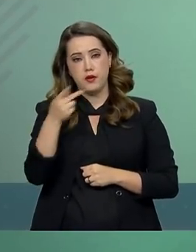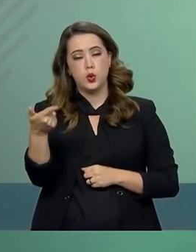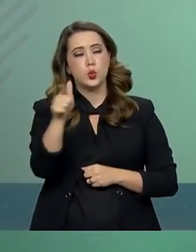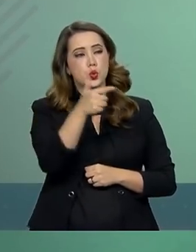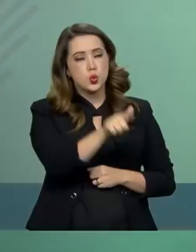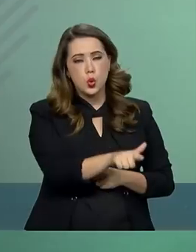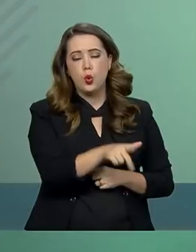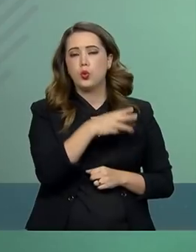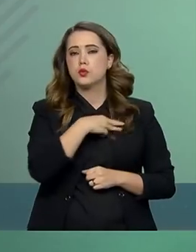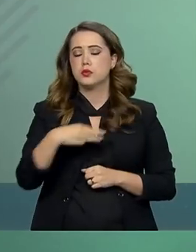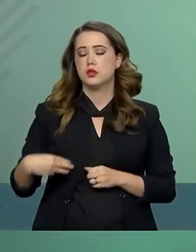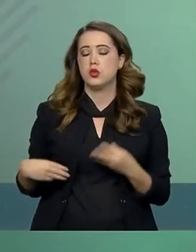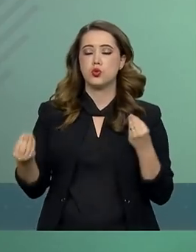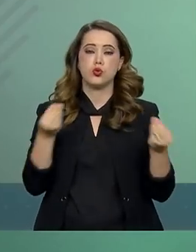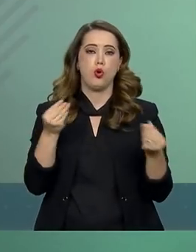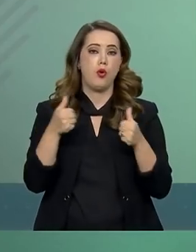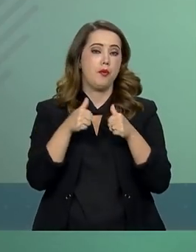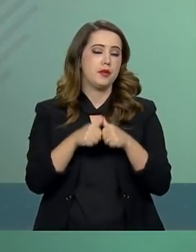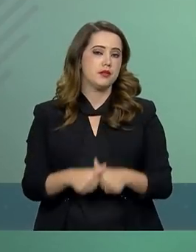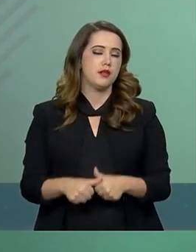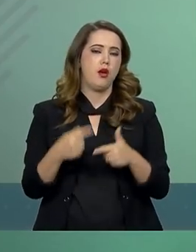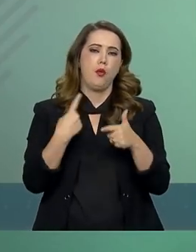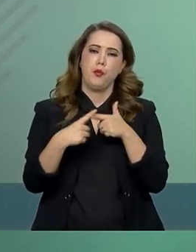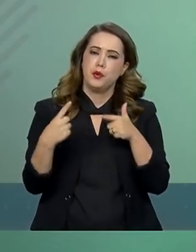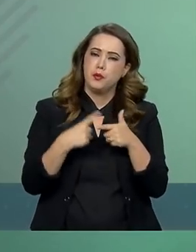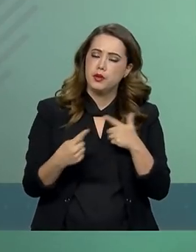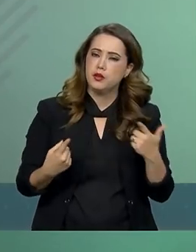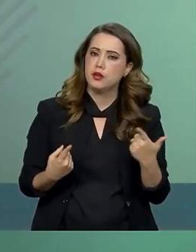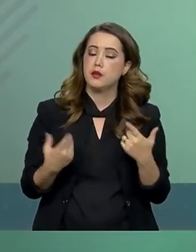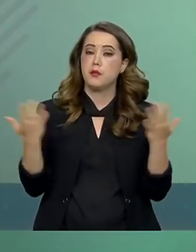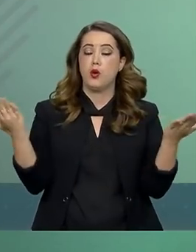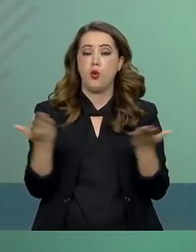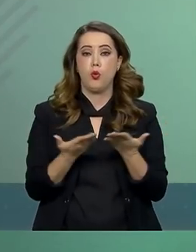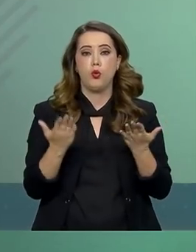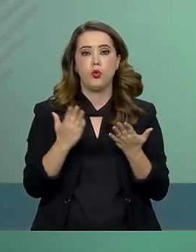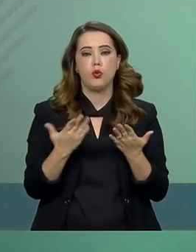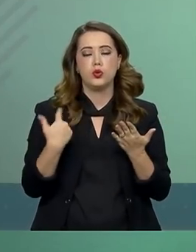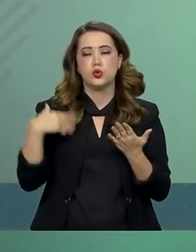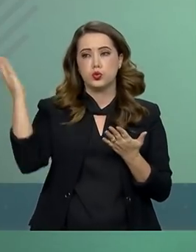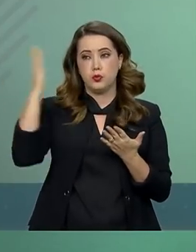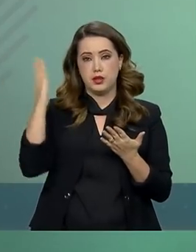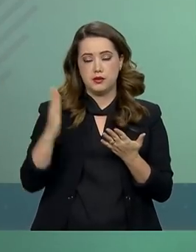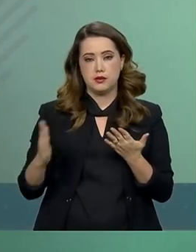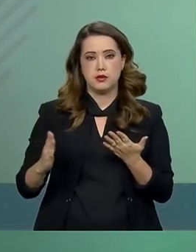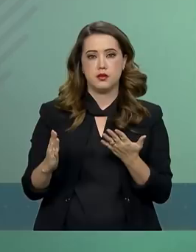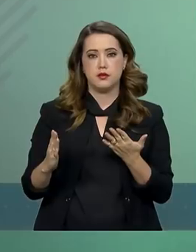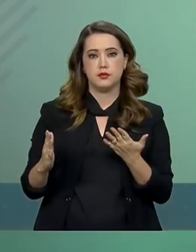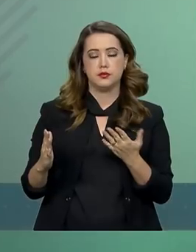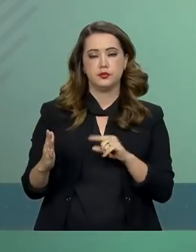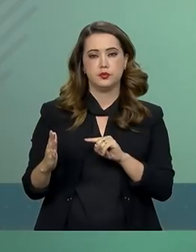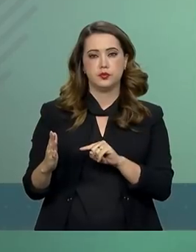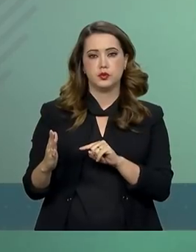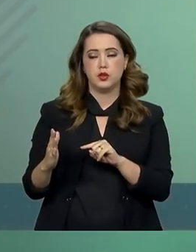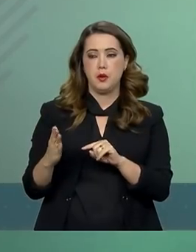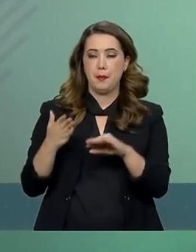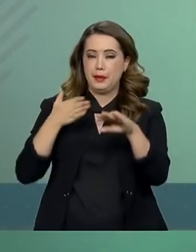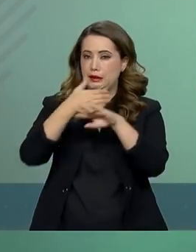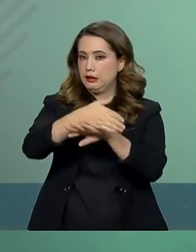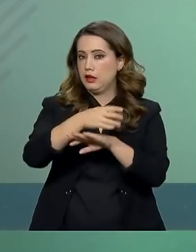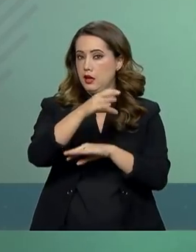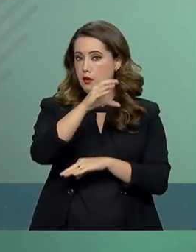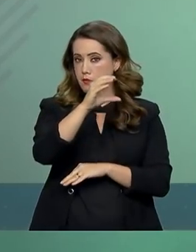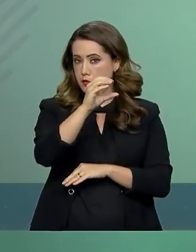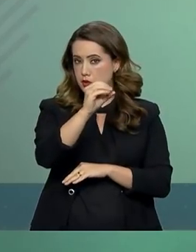da situação em que se encontra a acessão do Brasil à OCDE,